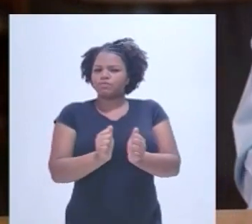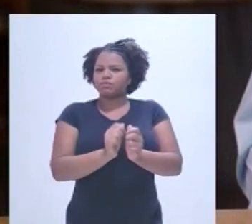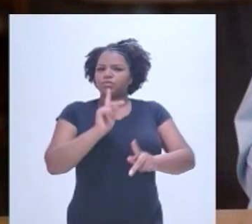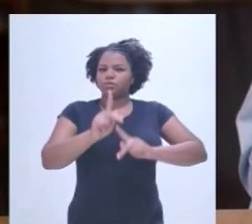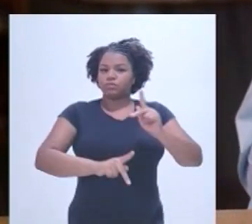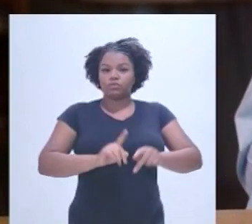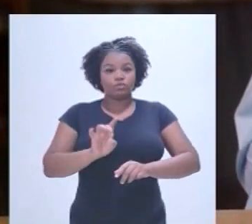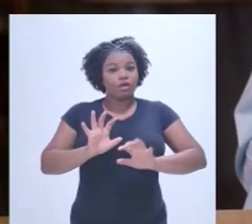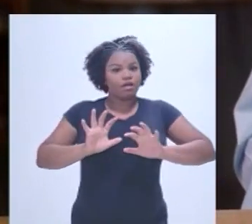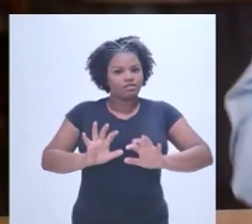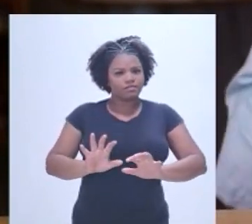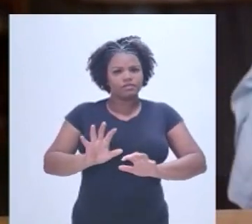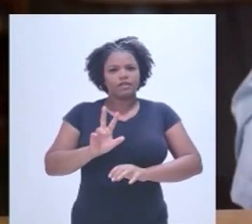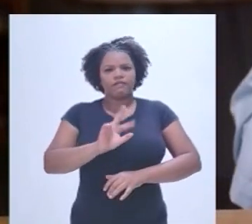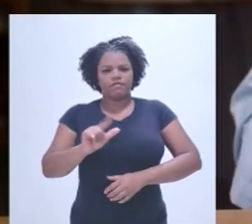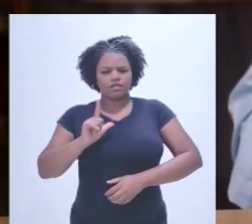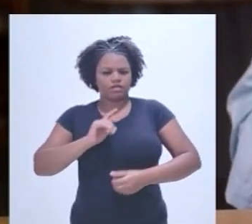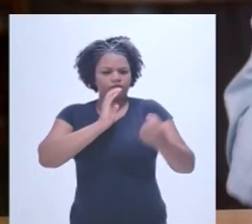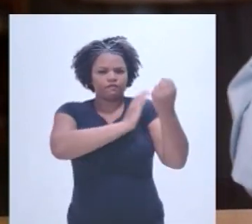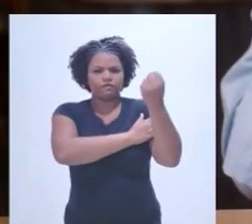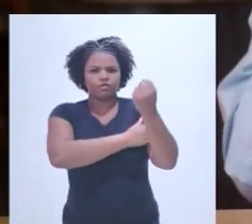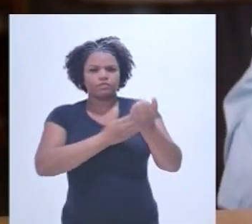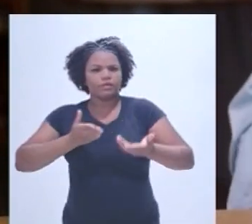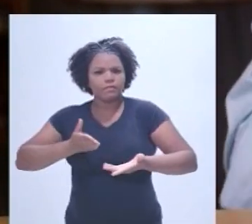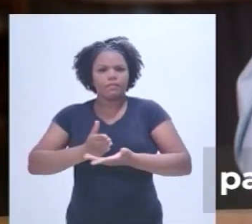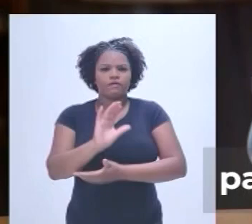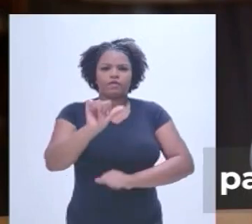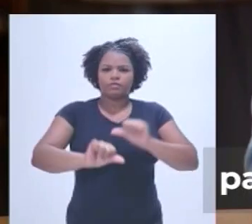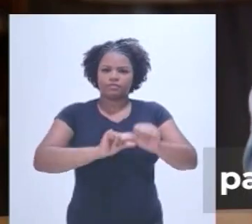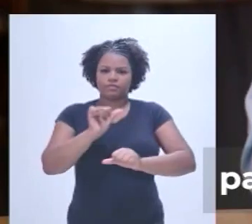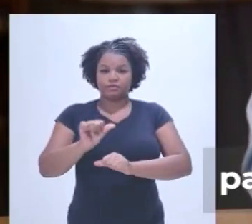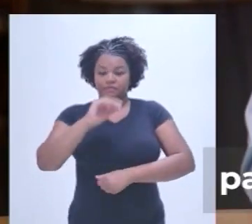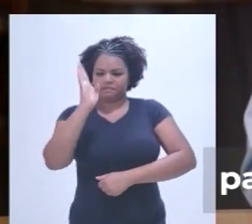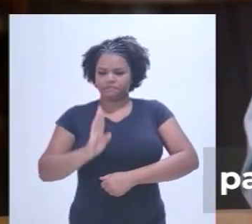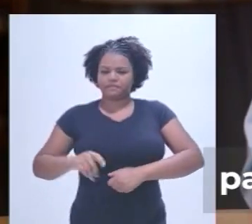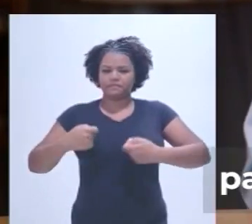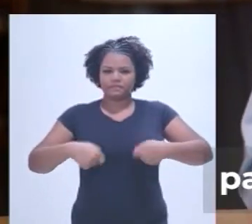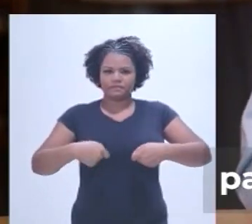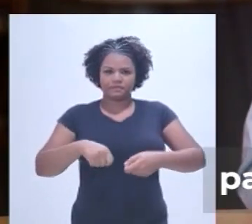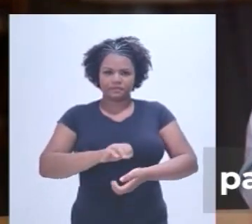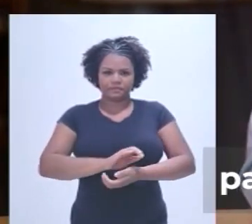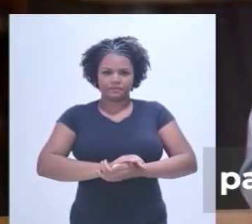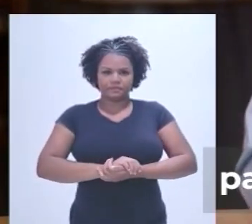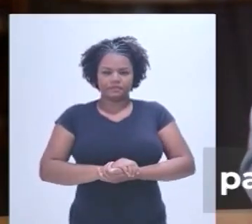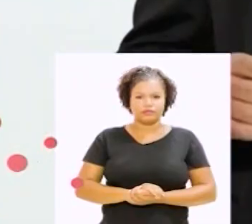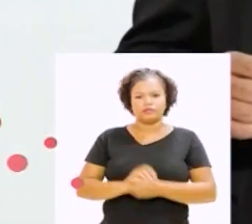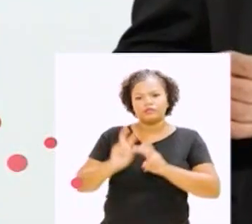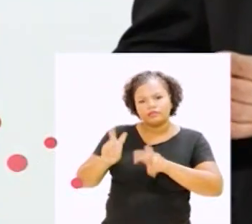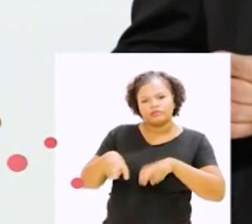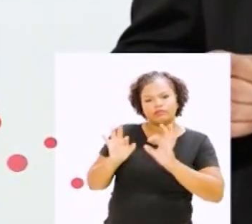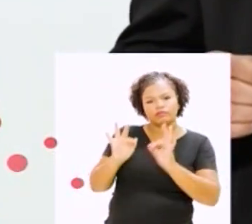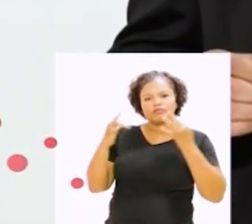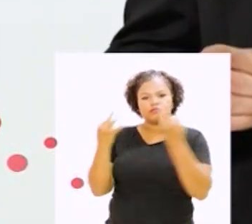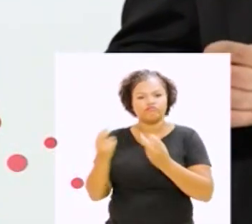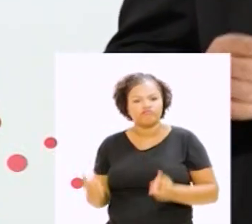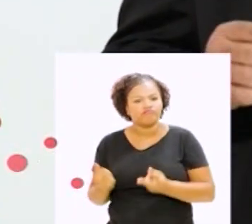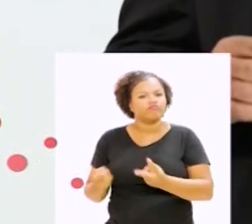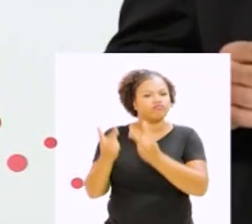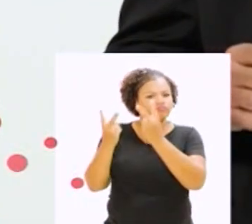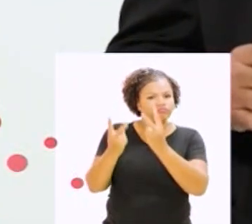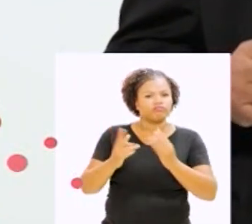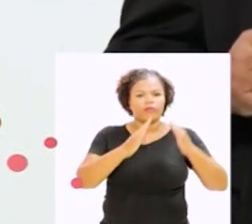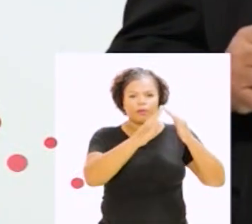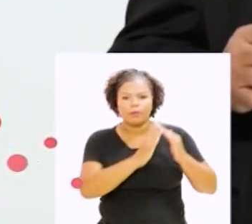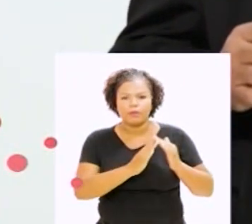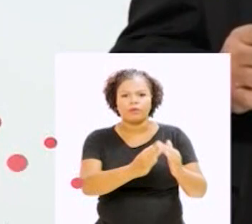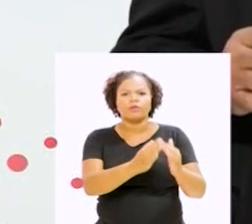o povo. Só assim vamos ter força para aprovar as mudanças que o Brasil precisa. A agricultura familiar valorizada,